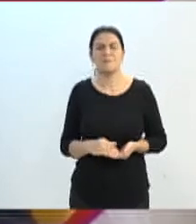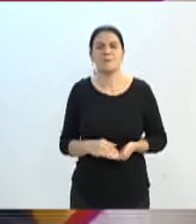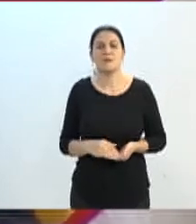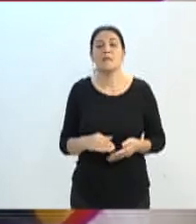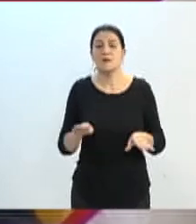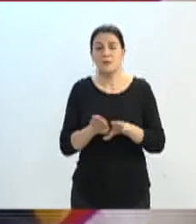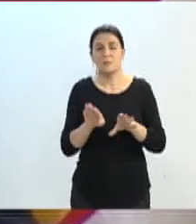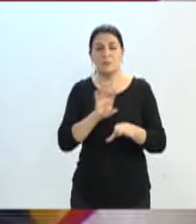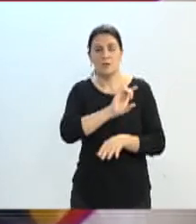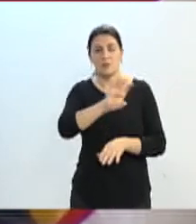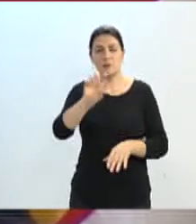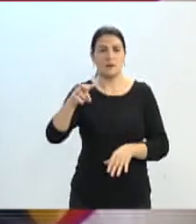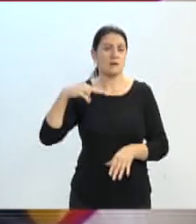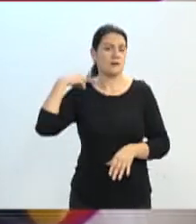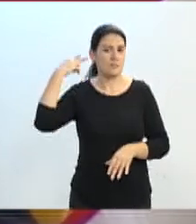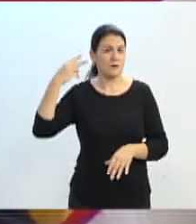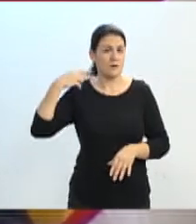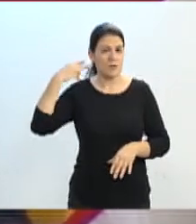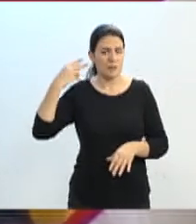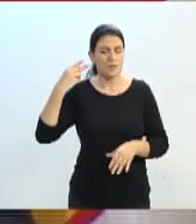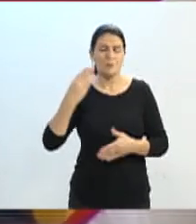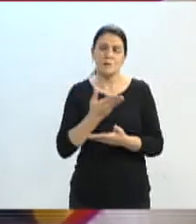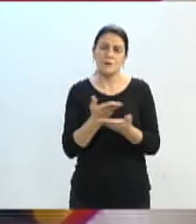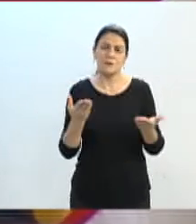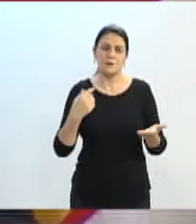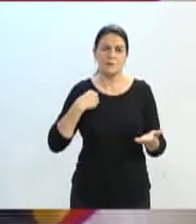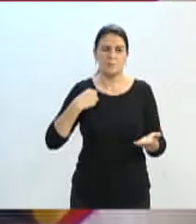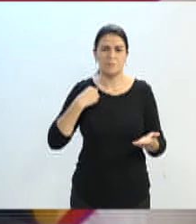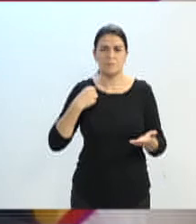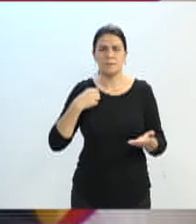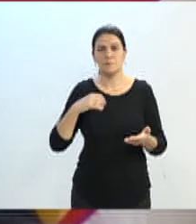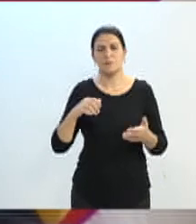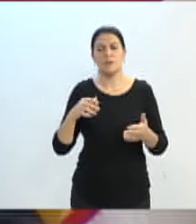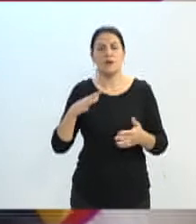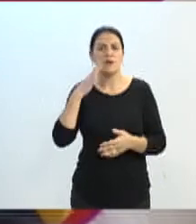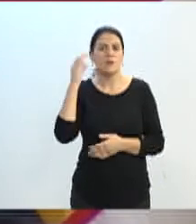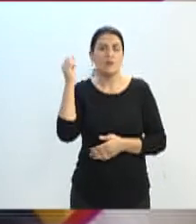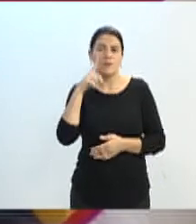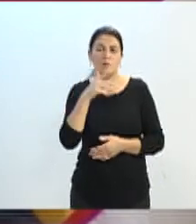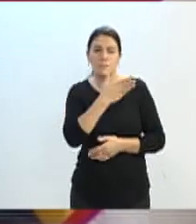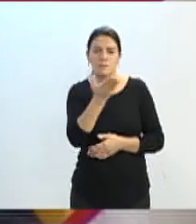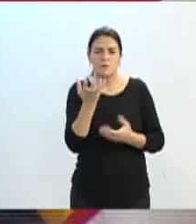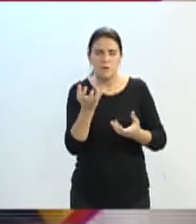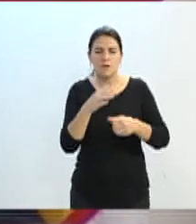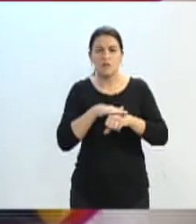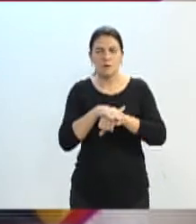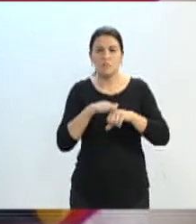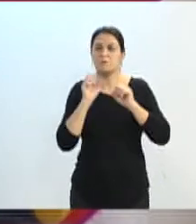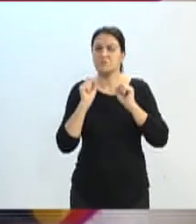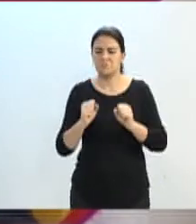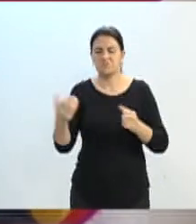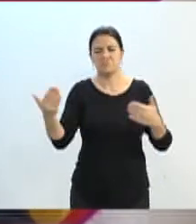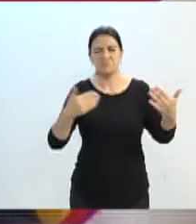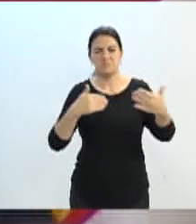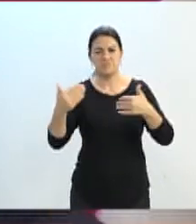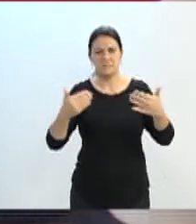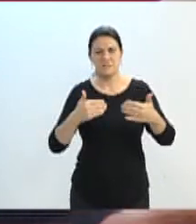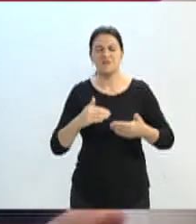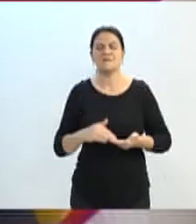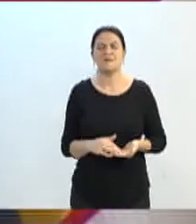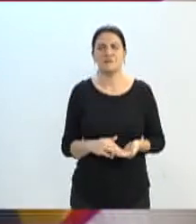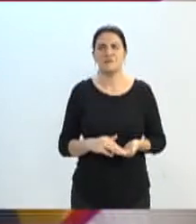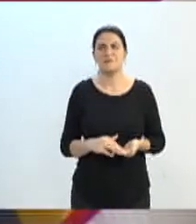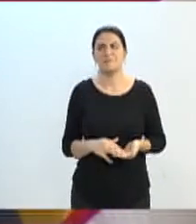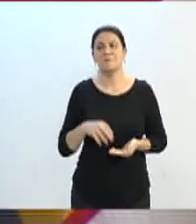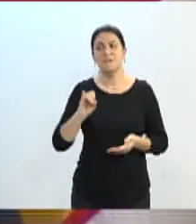aos vereadores. E ficamos à disposição lá na universidade, as portas estão sempre abertas. Então, se